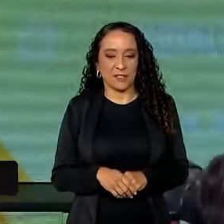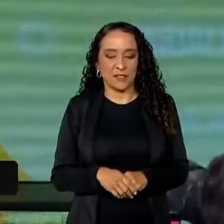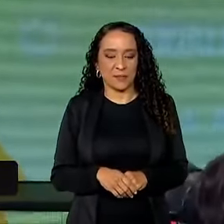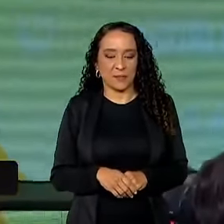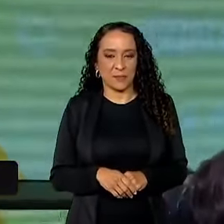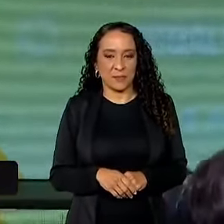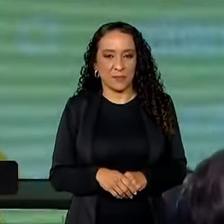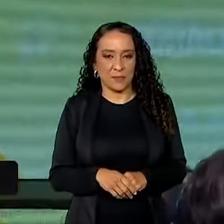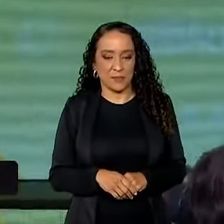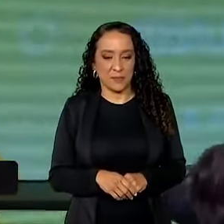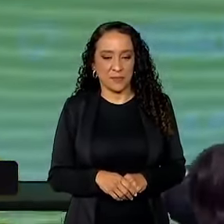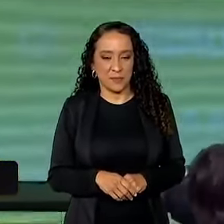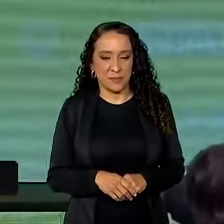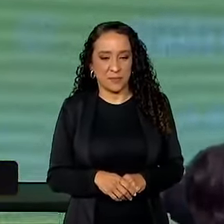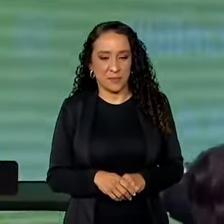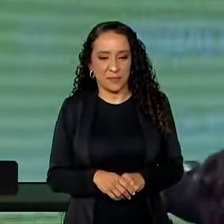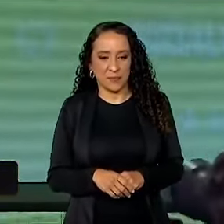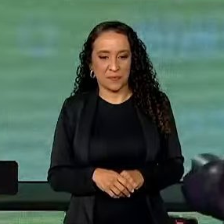assim para baixo.